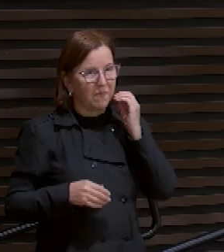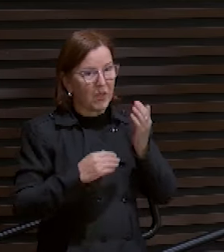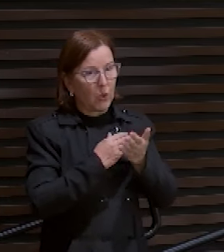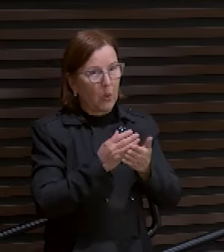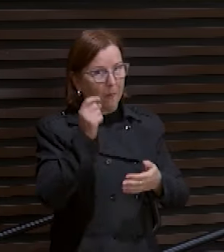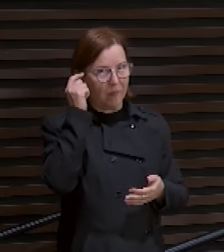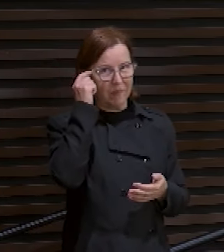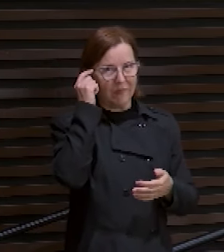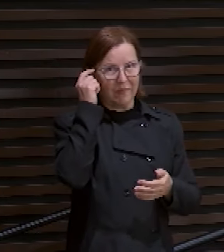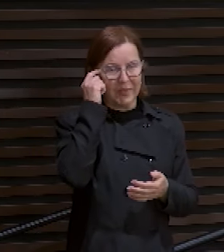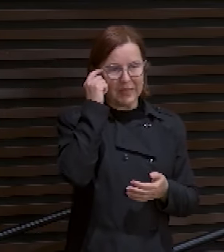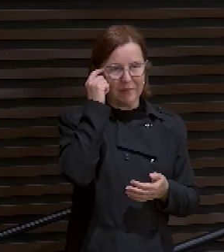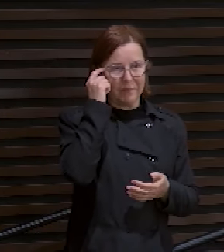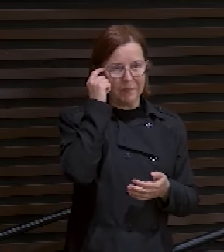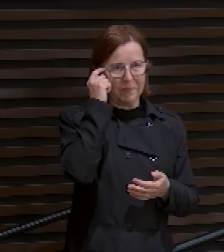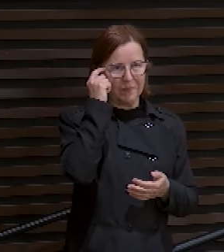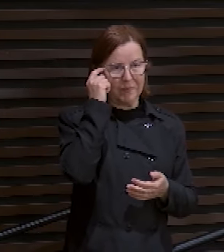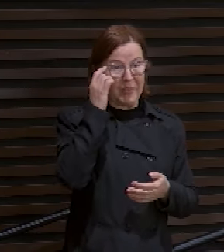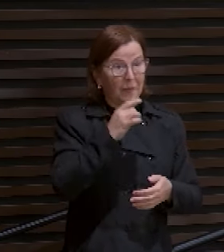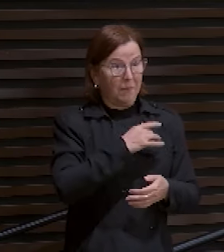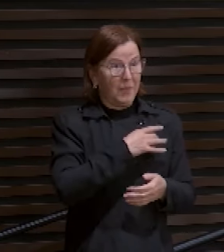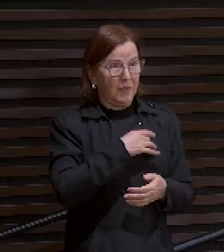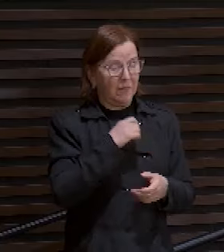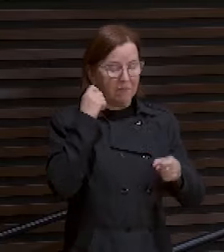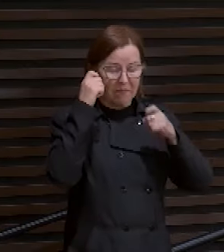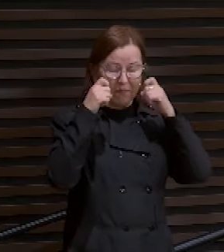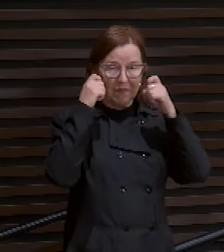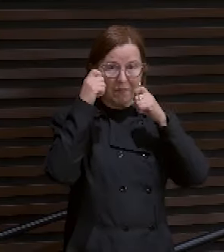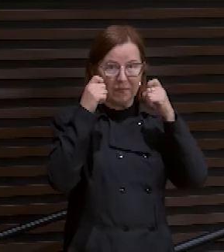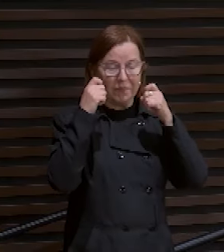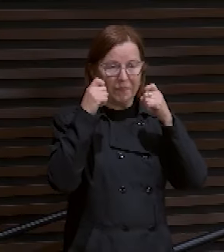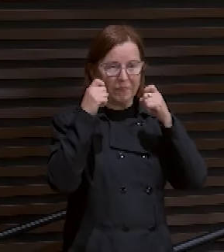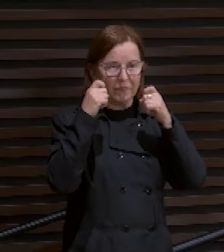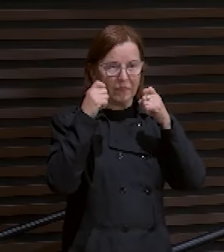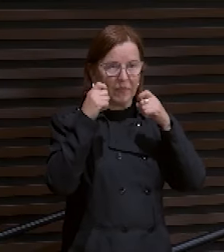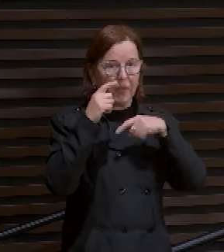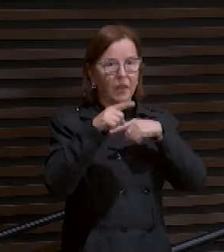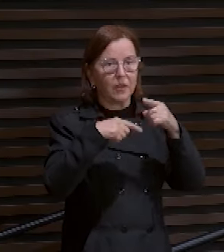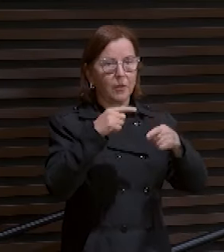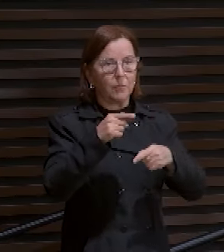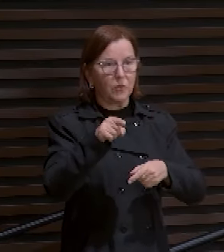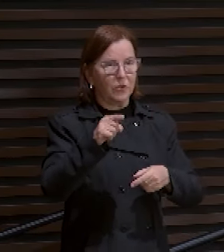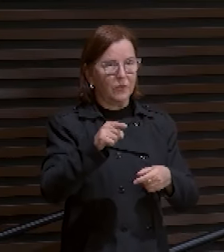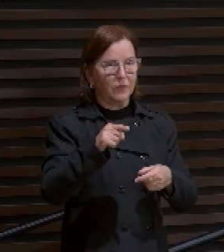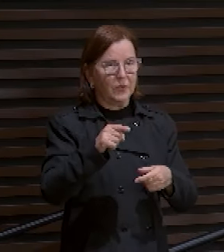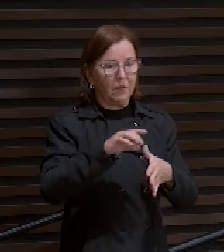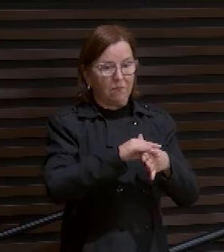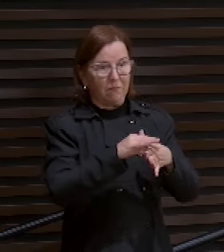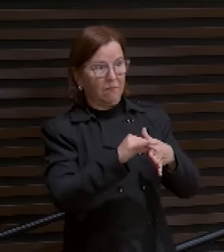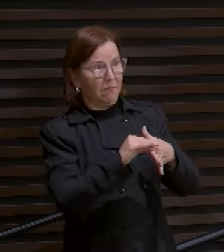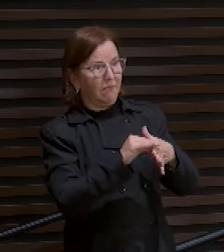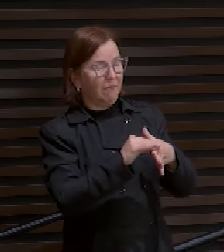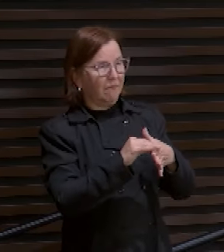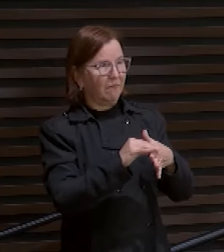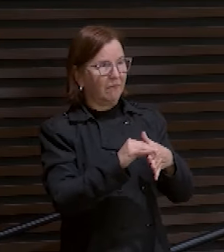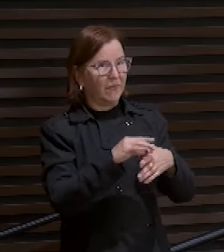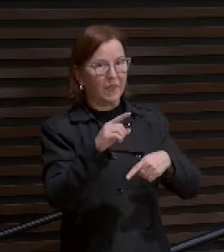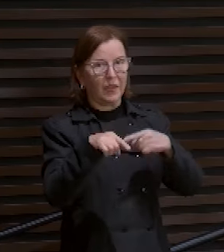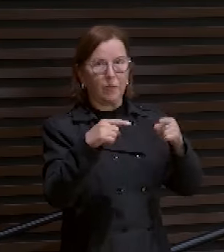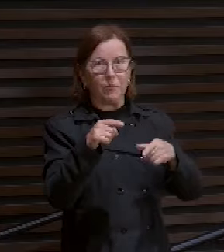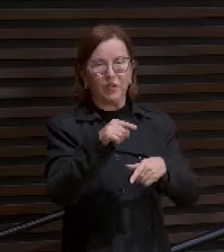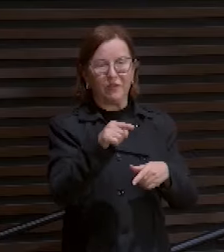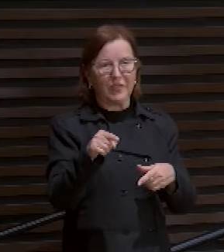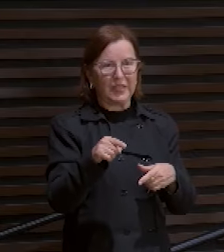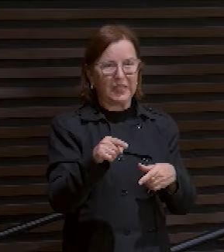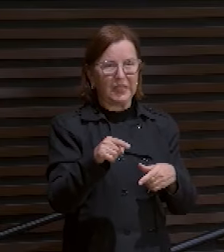na mente. Os medos, as preocupações. Daqui a pouco você está perebento. Daqui a pouco você está